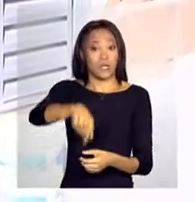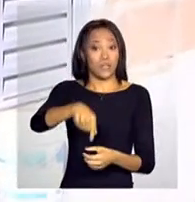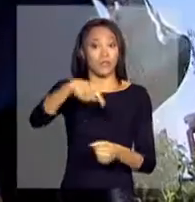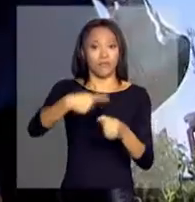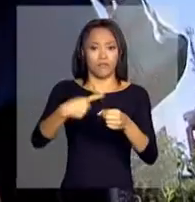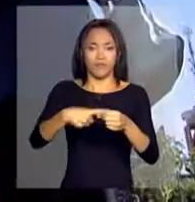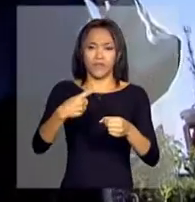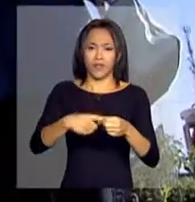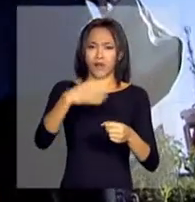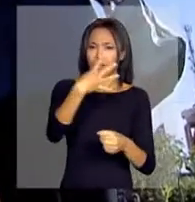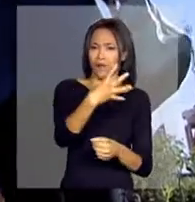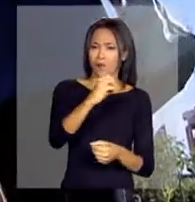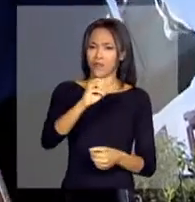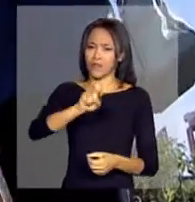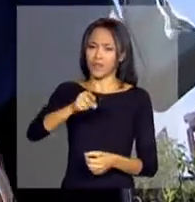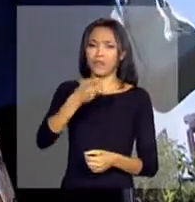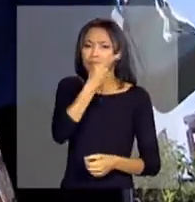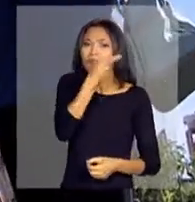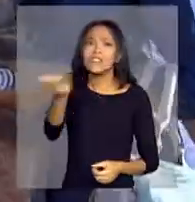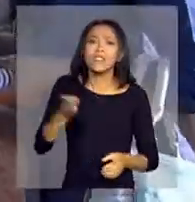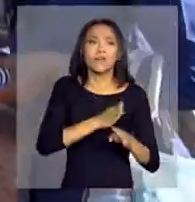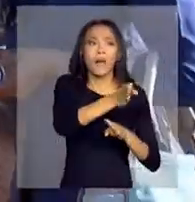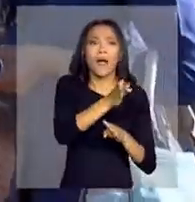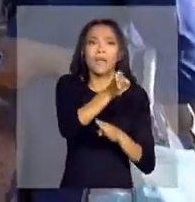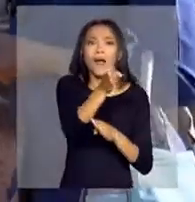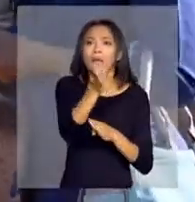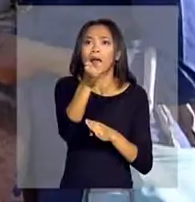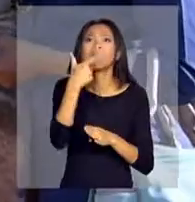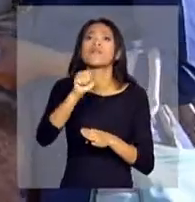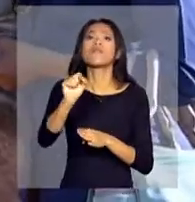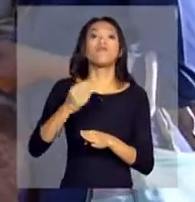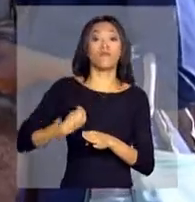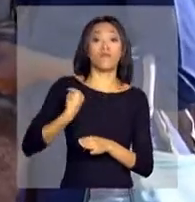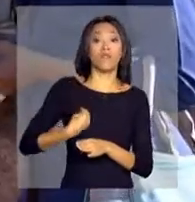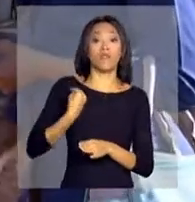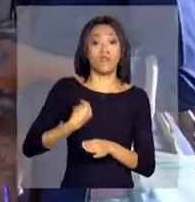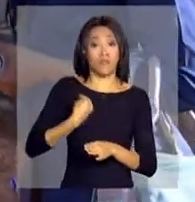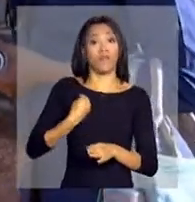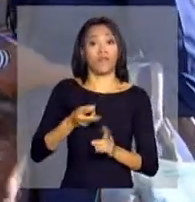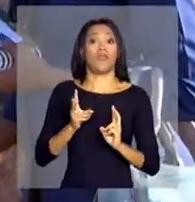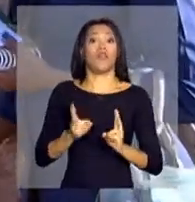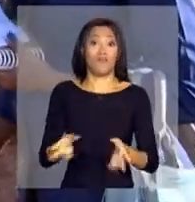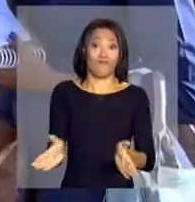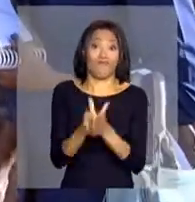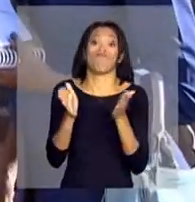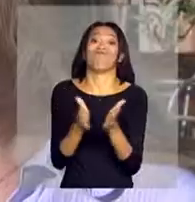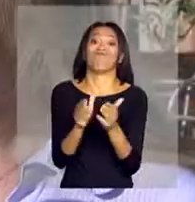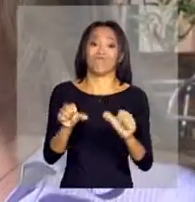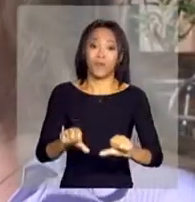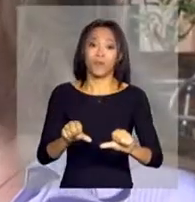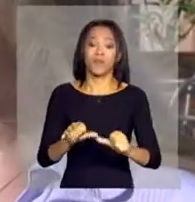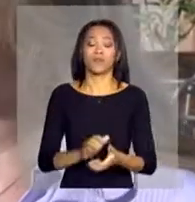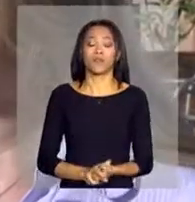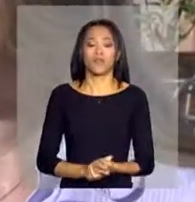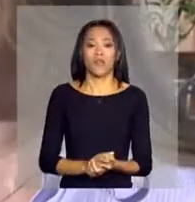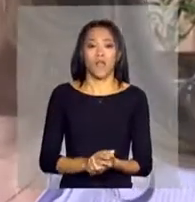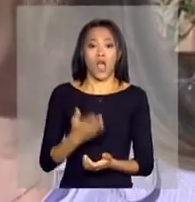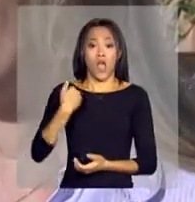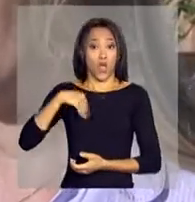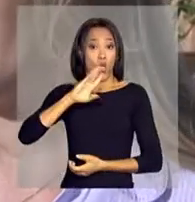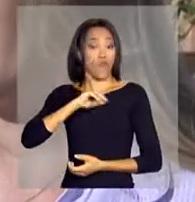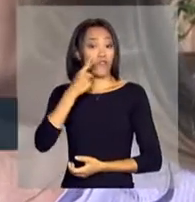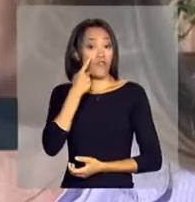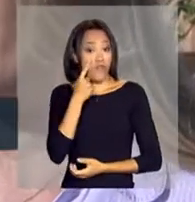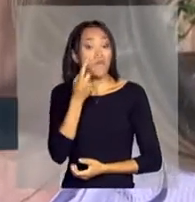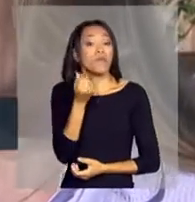cerca de 400 visitas são feitas para localizar quem ainda vive em situação de vulnerabilidade. A gente vê, em primeiro